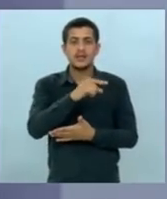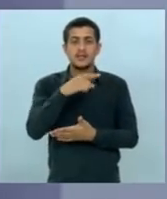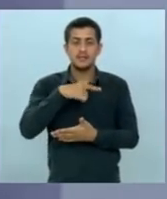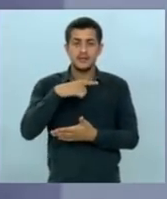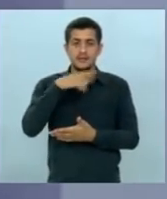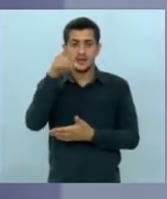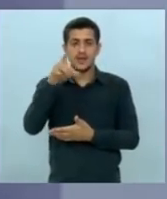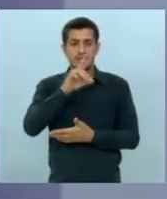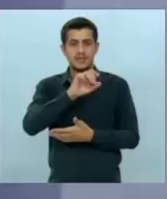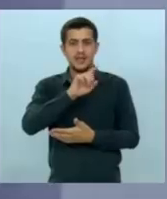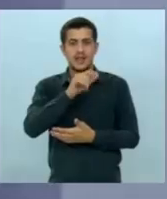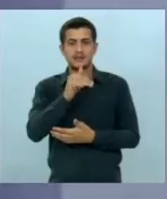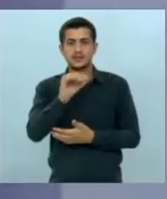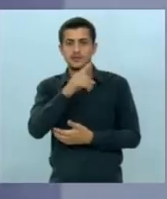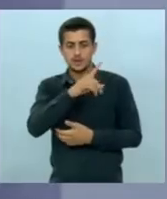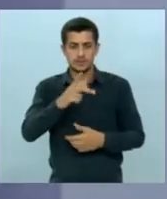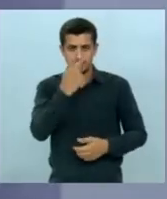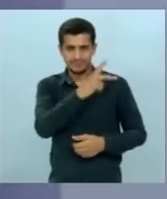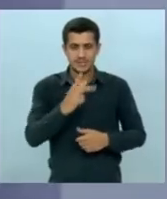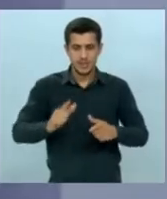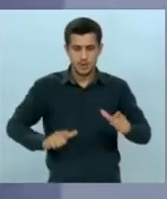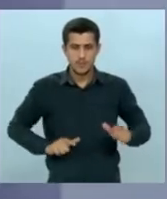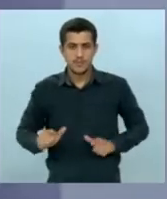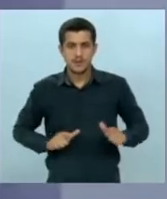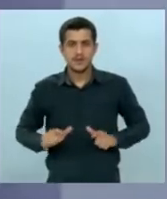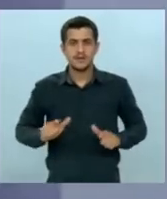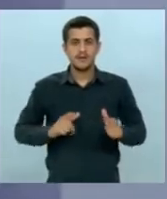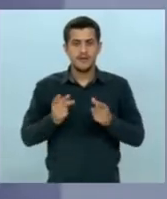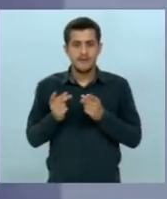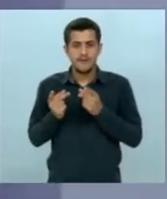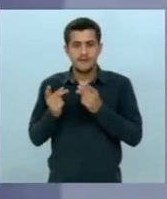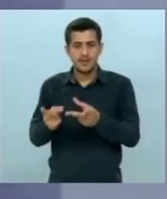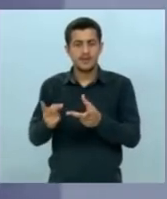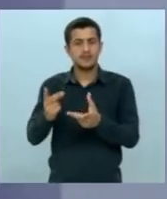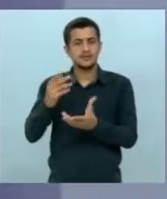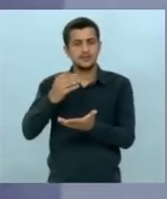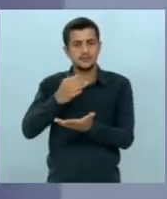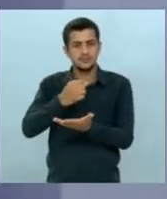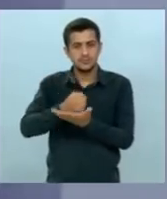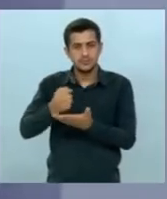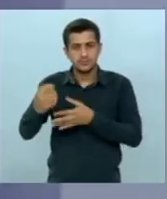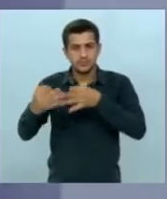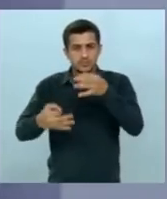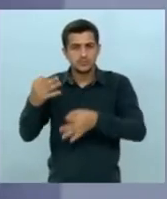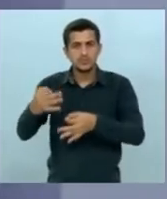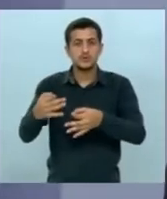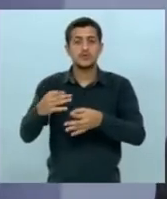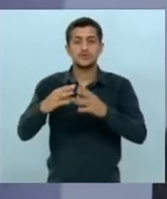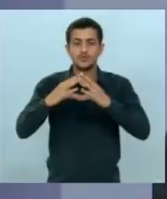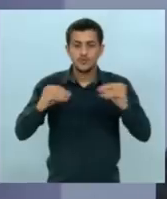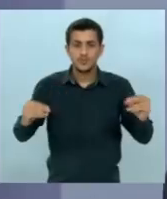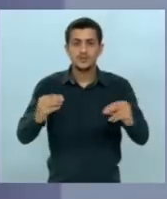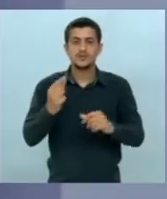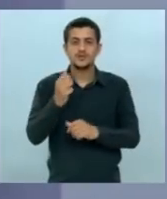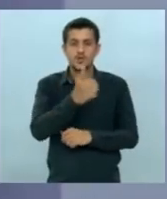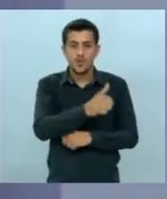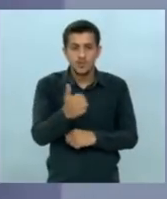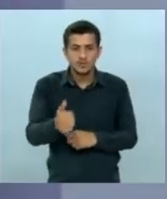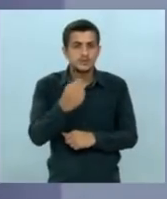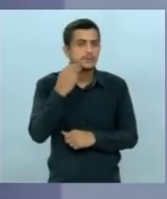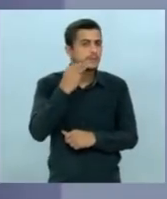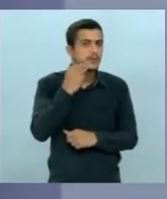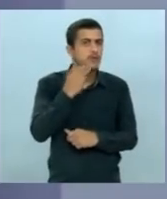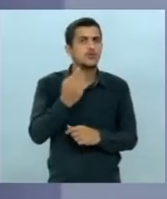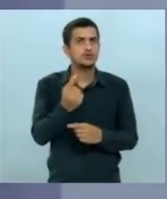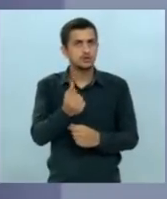delação do seu primo de venda de sentença de sumiço de 11 milhões da vara que você administrava com 8 funcionários